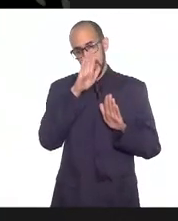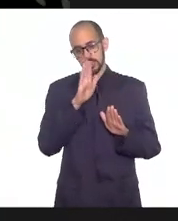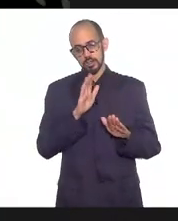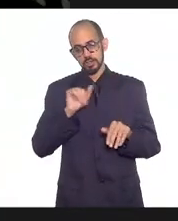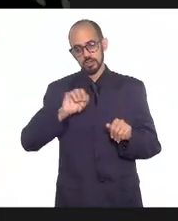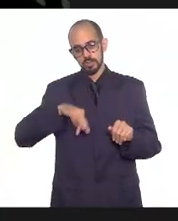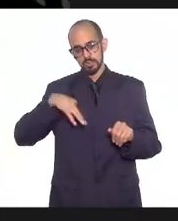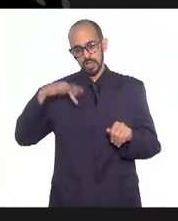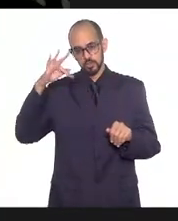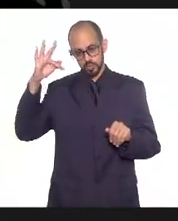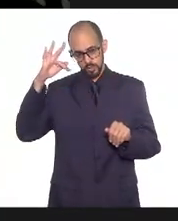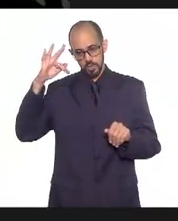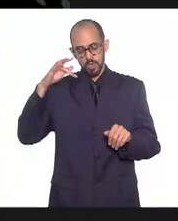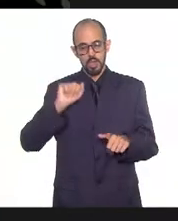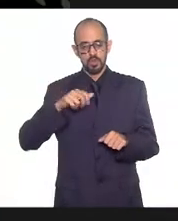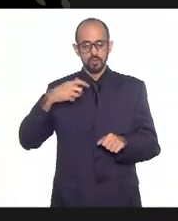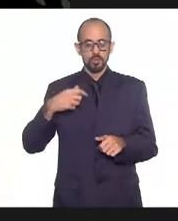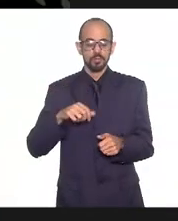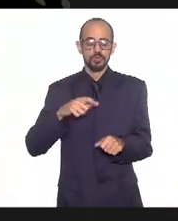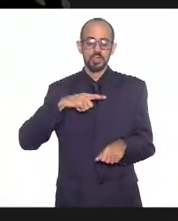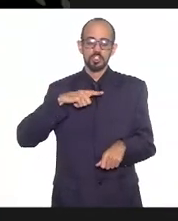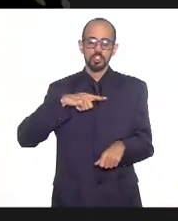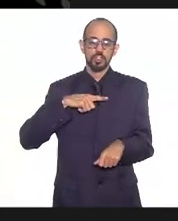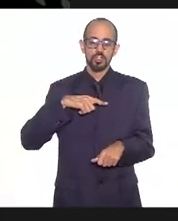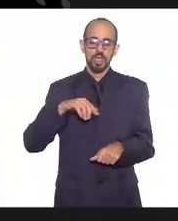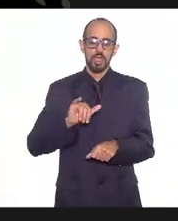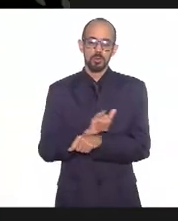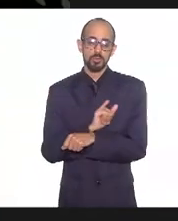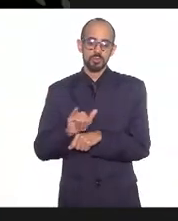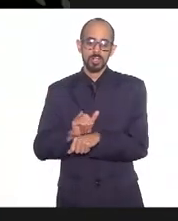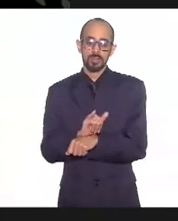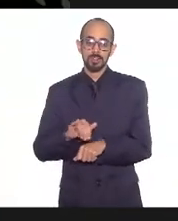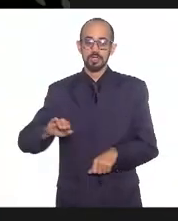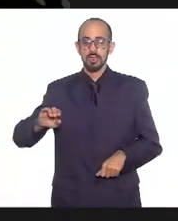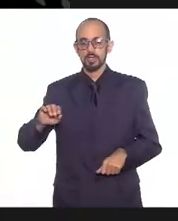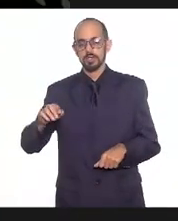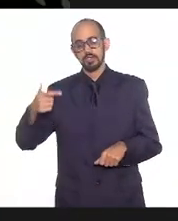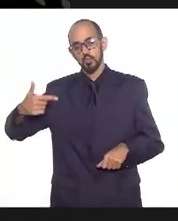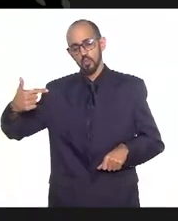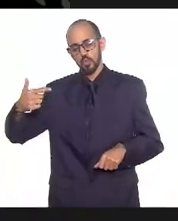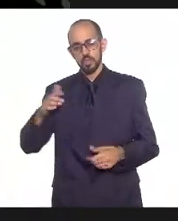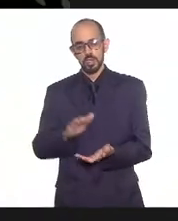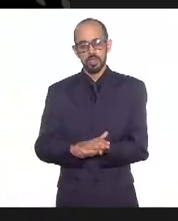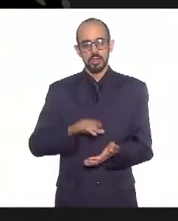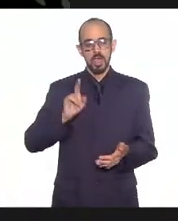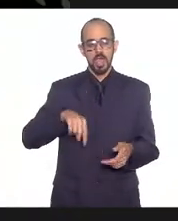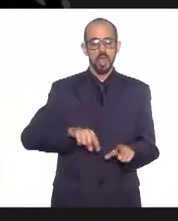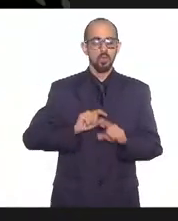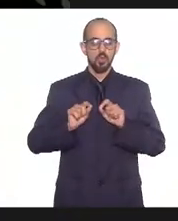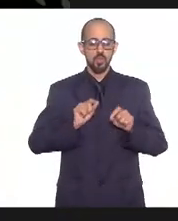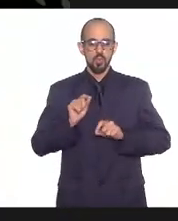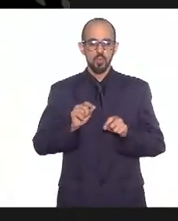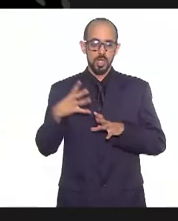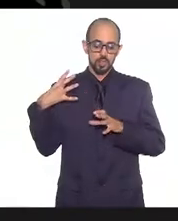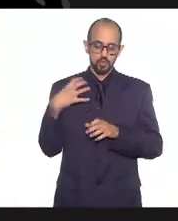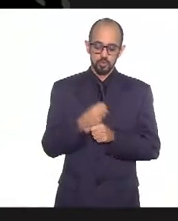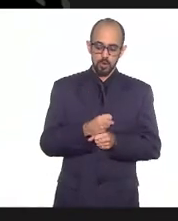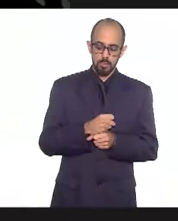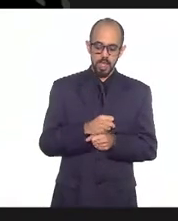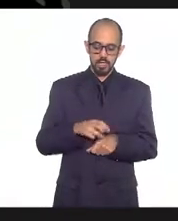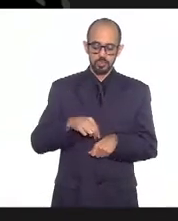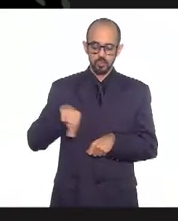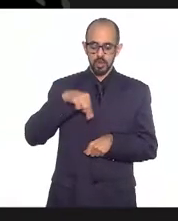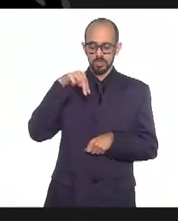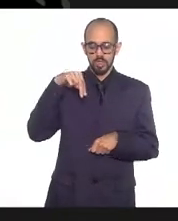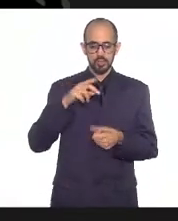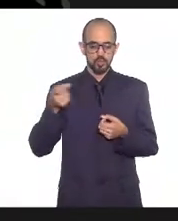paralelamente tivesse um plano B. E esse plano B seria o estado do Rio de Janeiro, por exemplo, se somar a esses estados nordestinos num